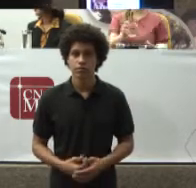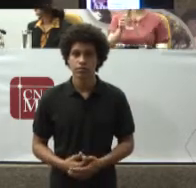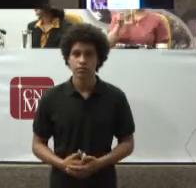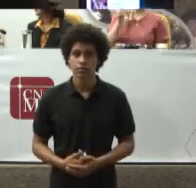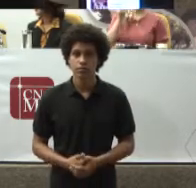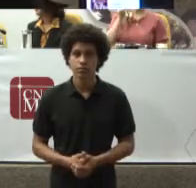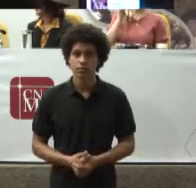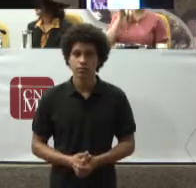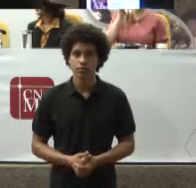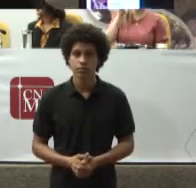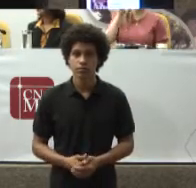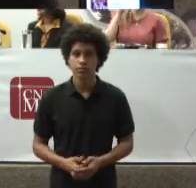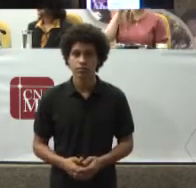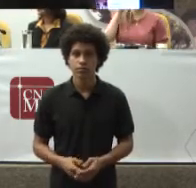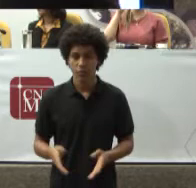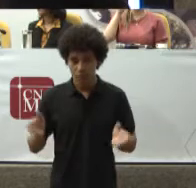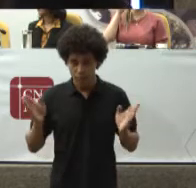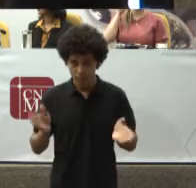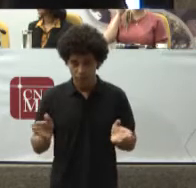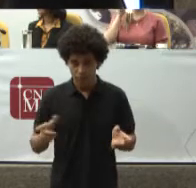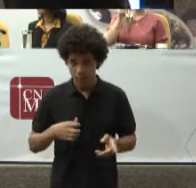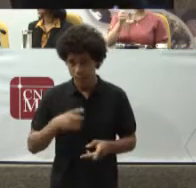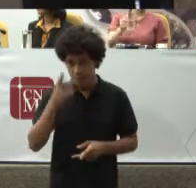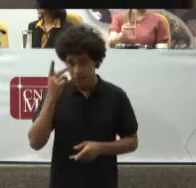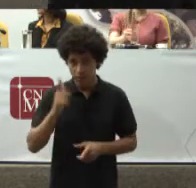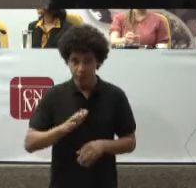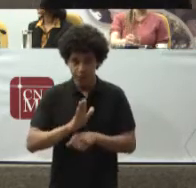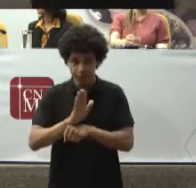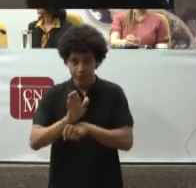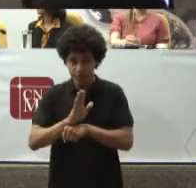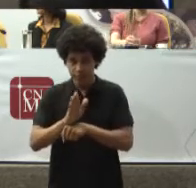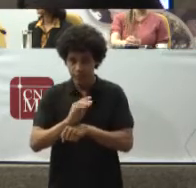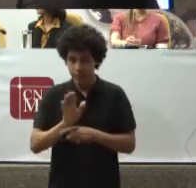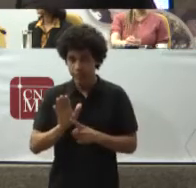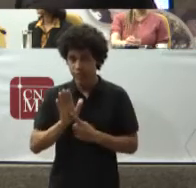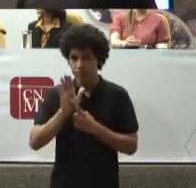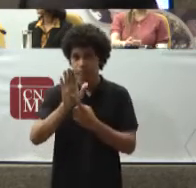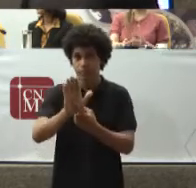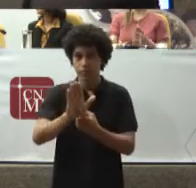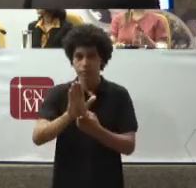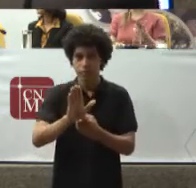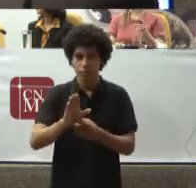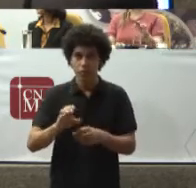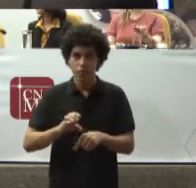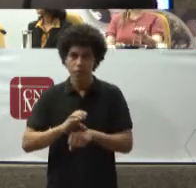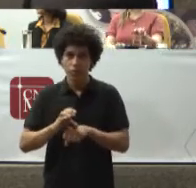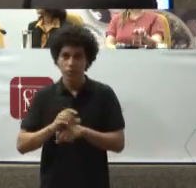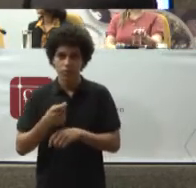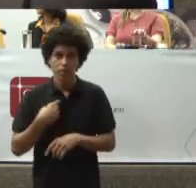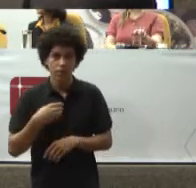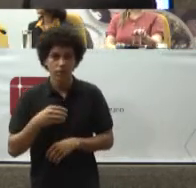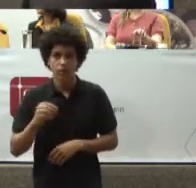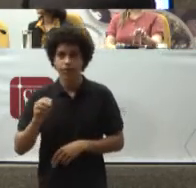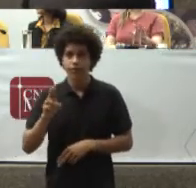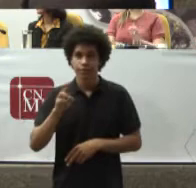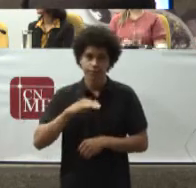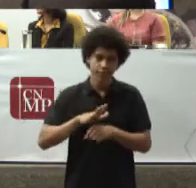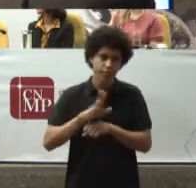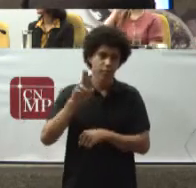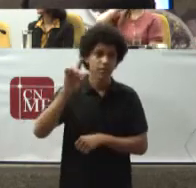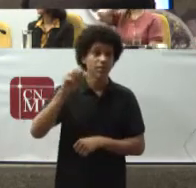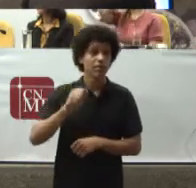Neste momento Teremos a apresentação Do vídeo Do excelentíssimo Senhor conselheiro nacional Do ministério público E presidente Da comissão